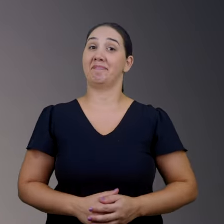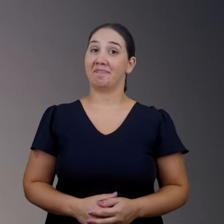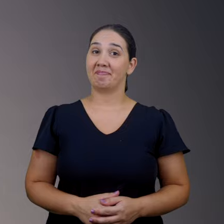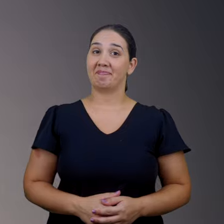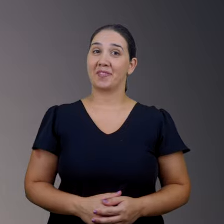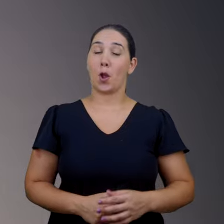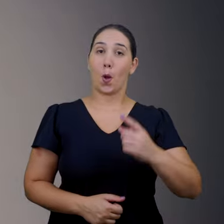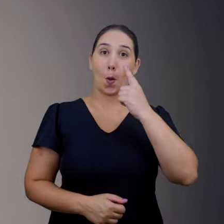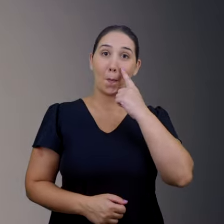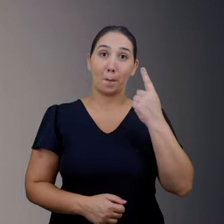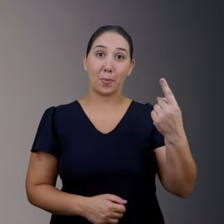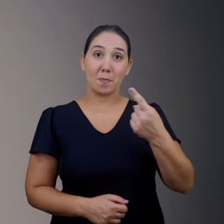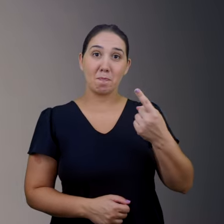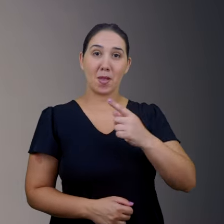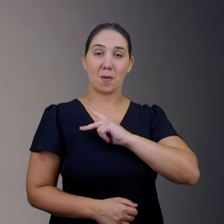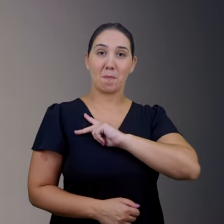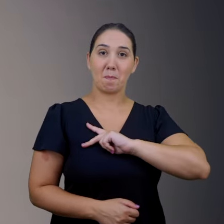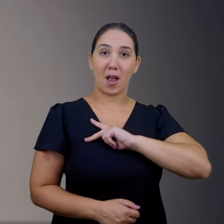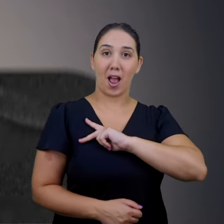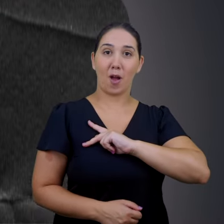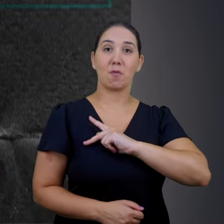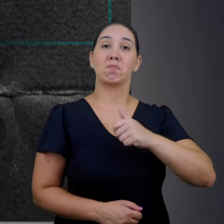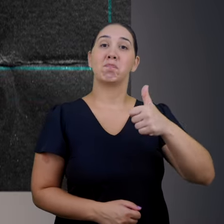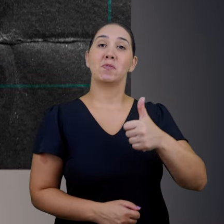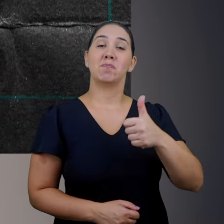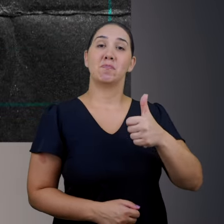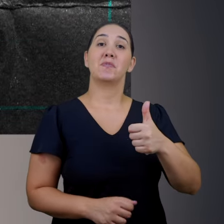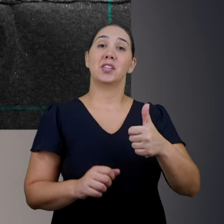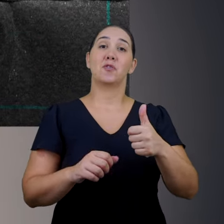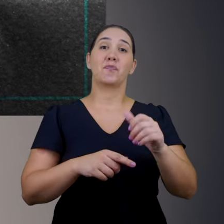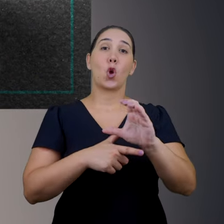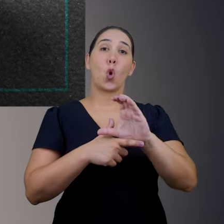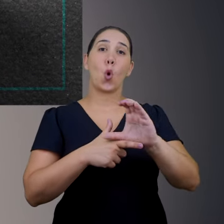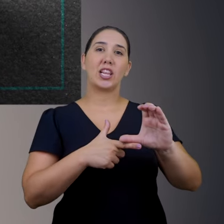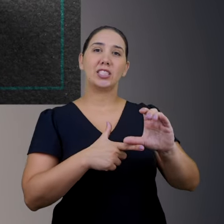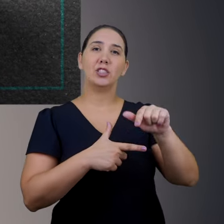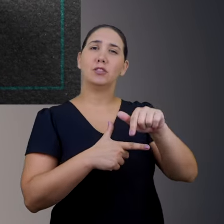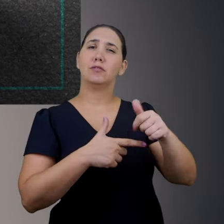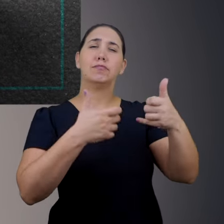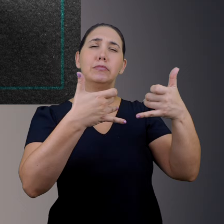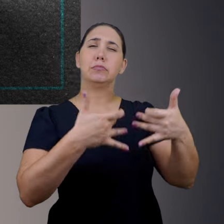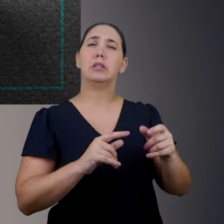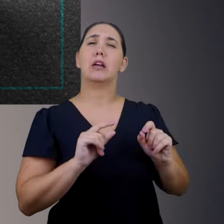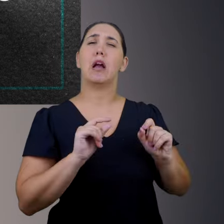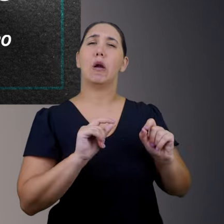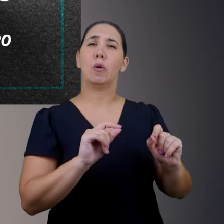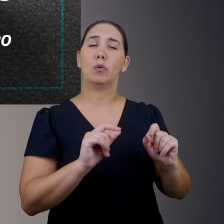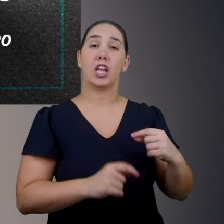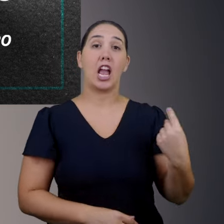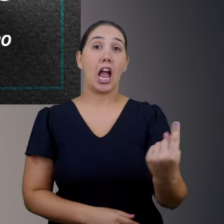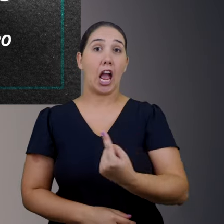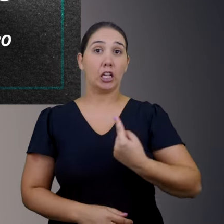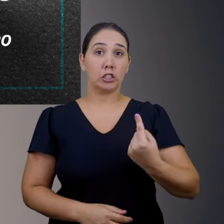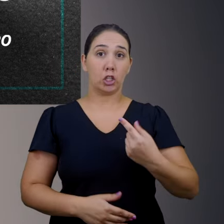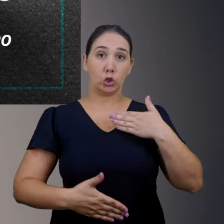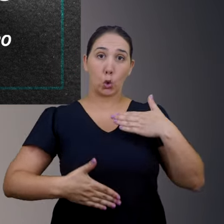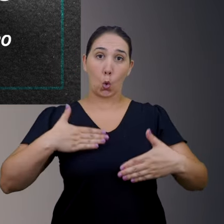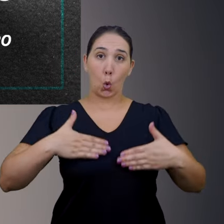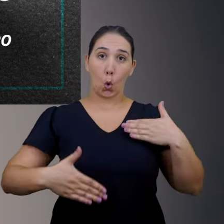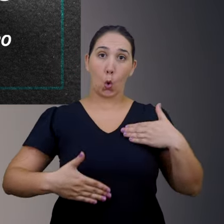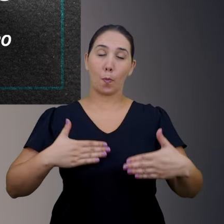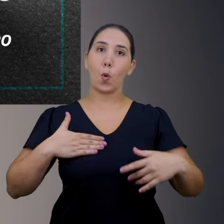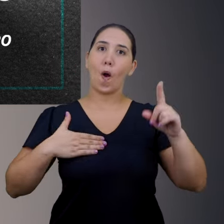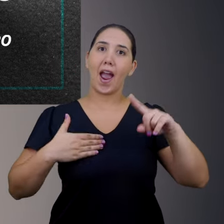Tem tudo a ver. Na primeira carta de Paulo aos Coríntios, lemos que nosso corpo é o santuário do Espírito Santo e que